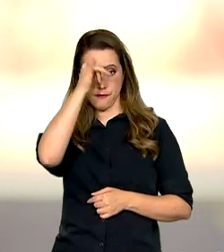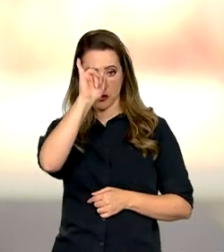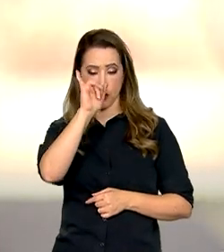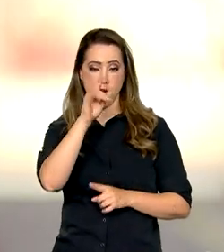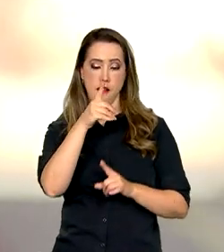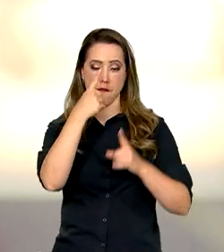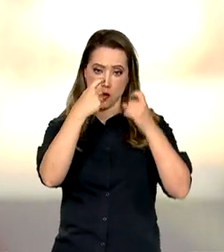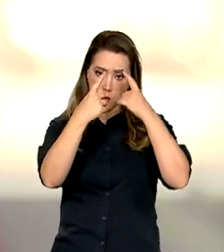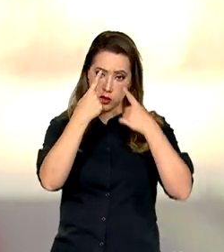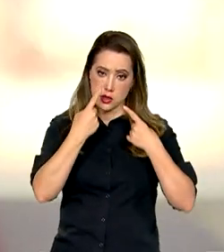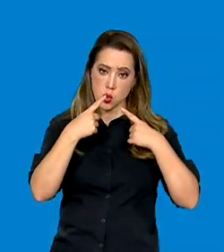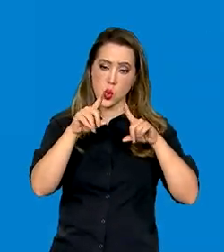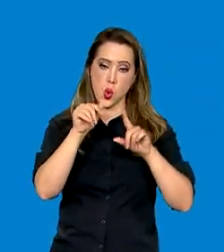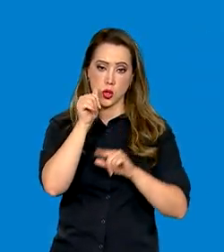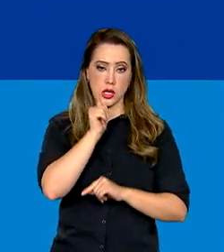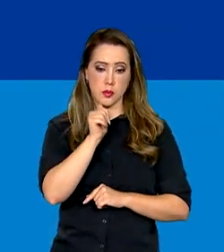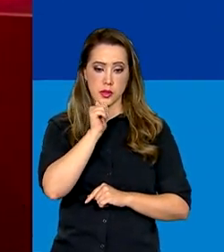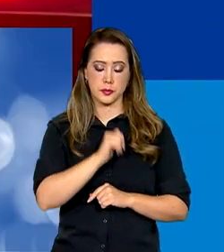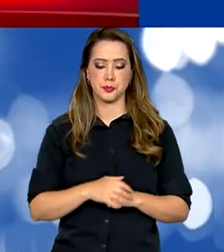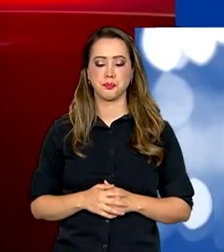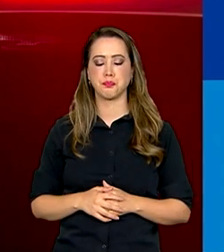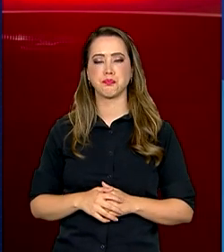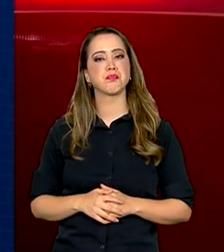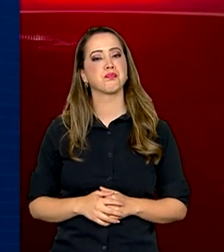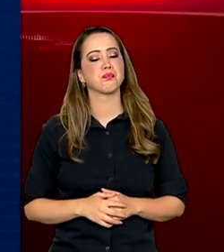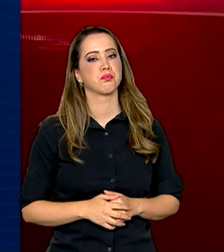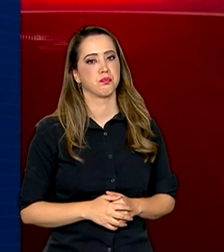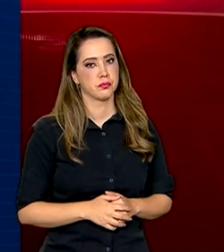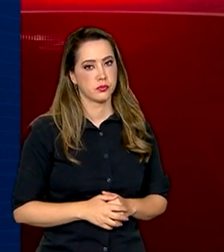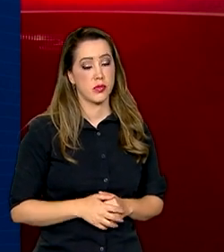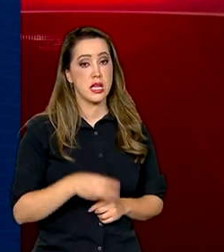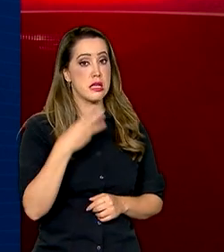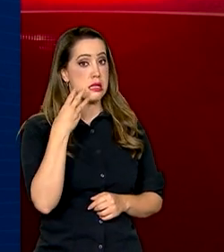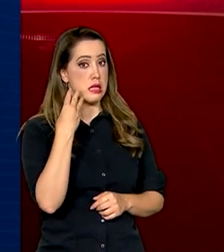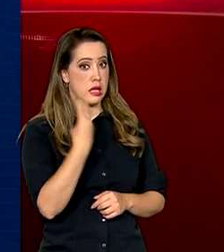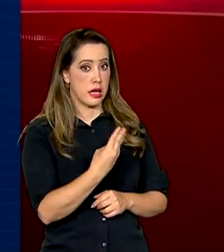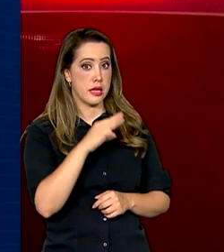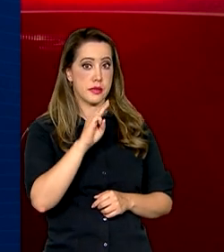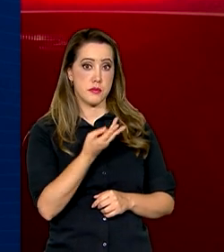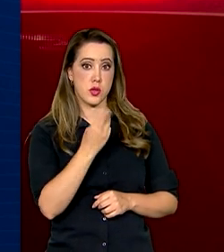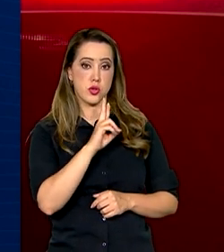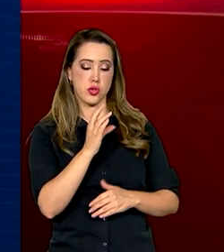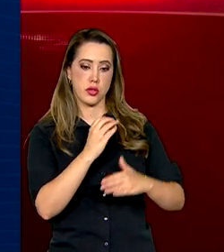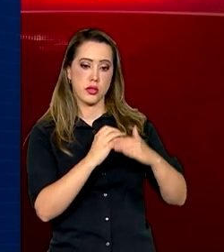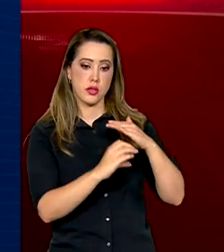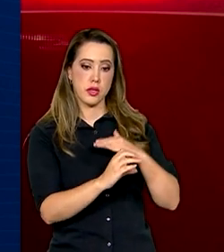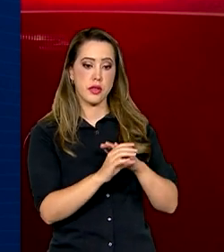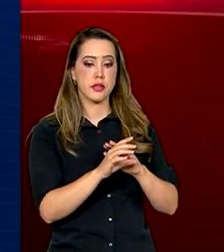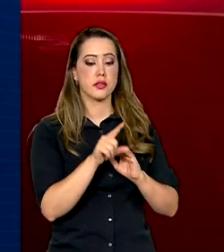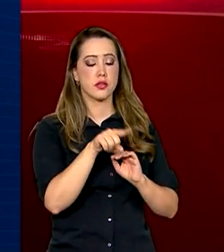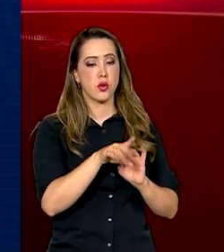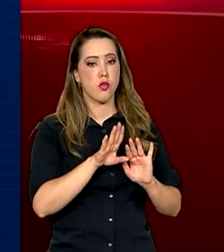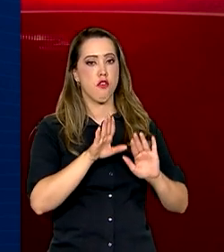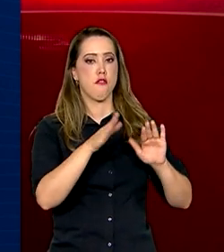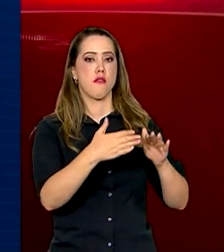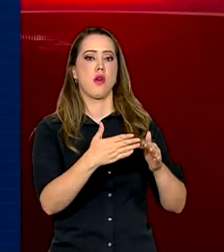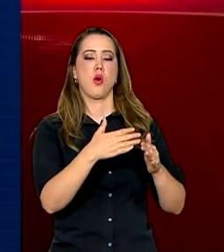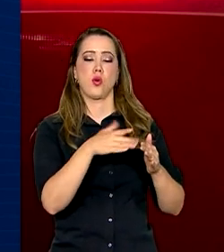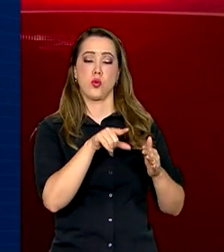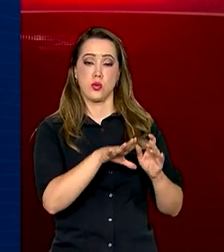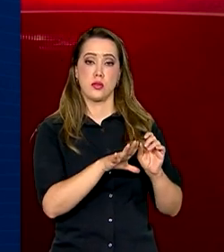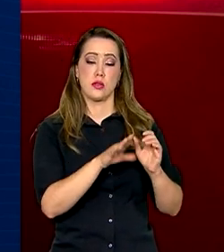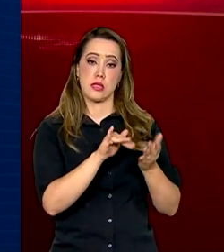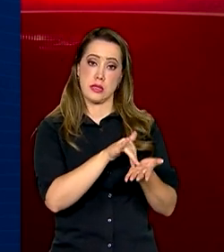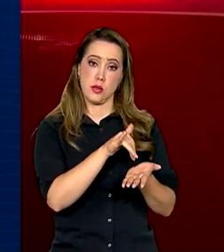finalizada recentemente. Foram quase 3 milhões de reais em investimentos do Ministério direcionados às